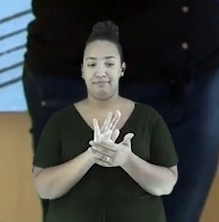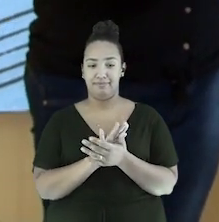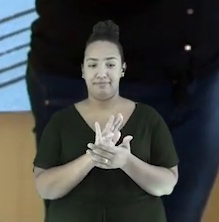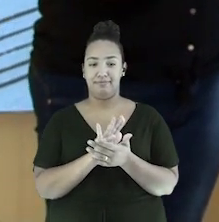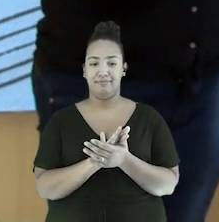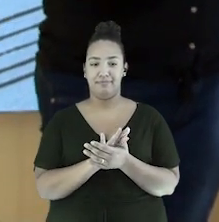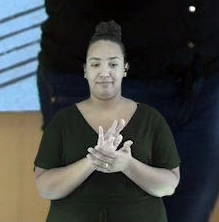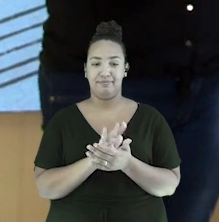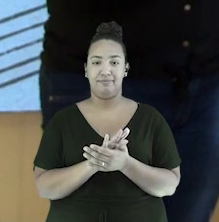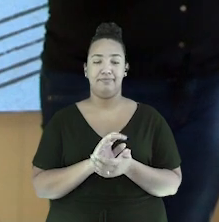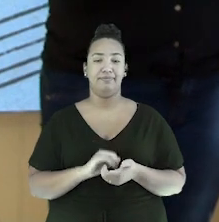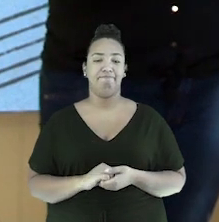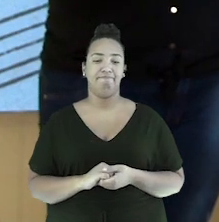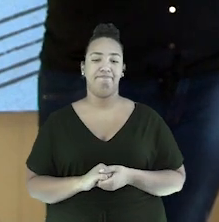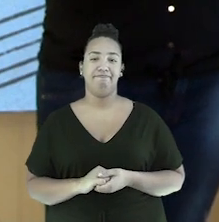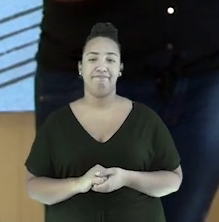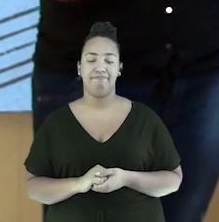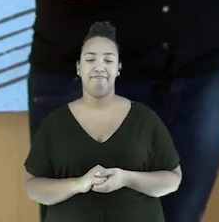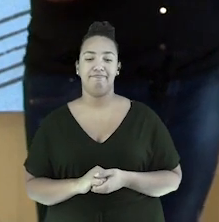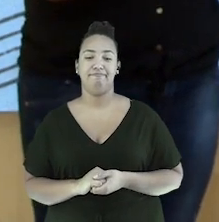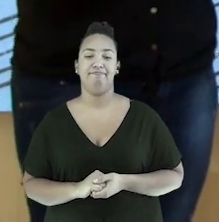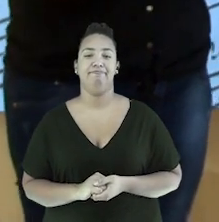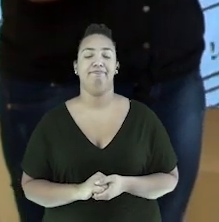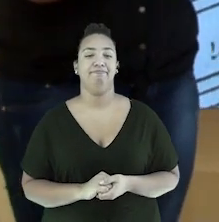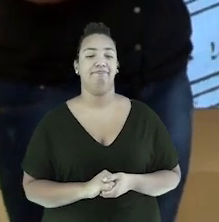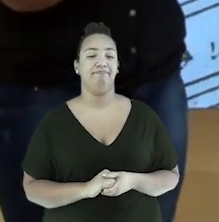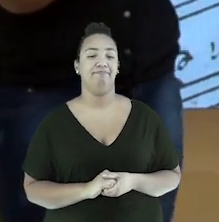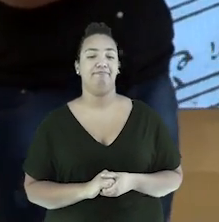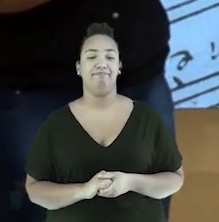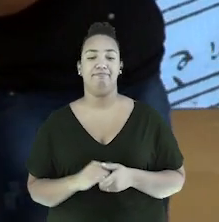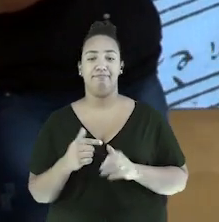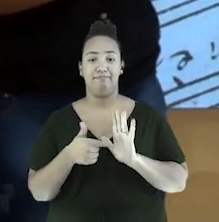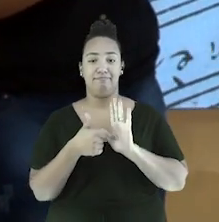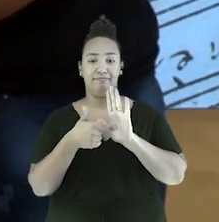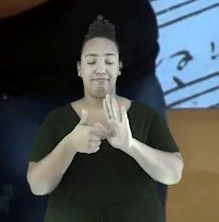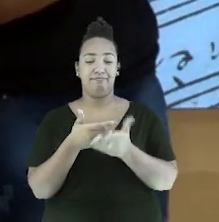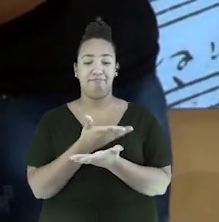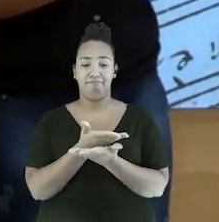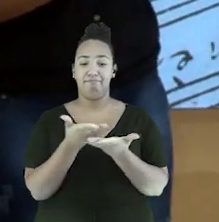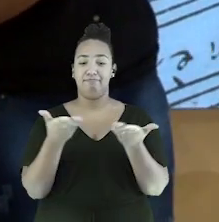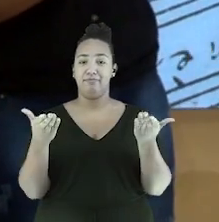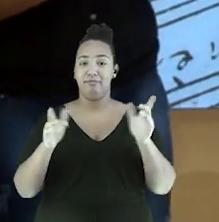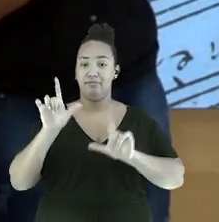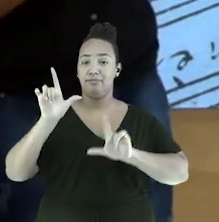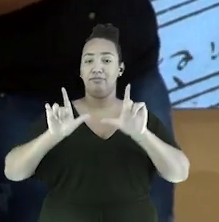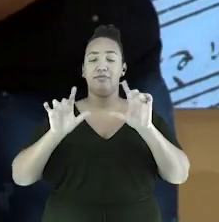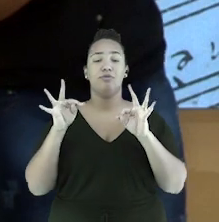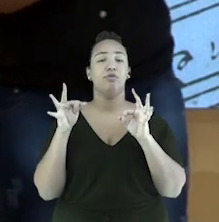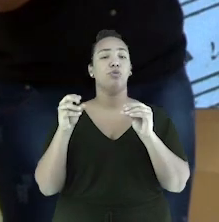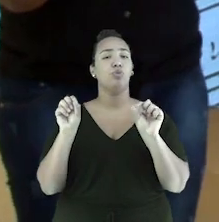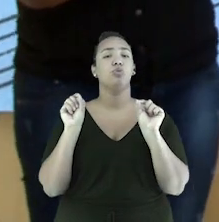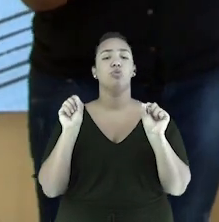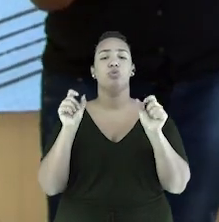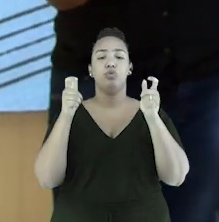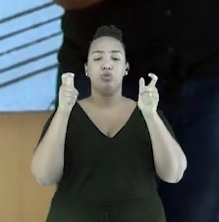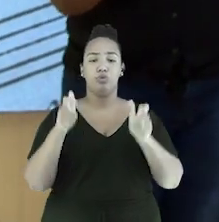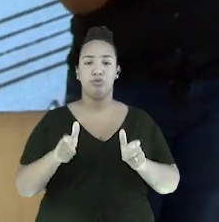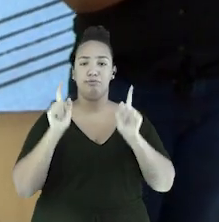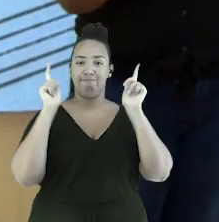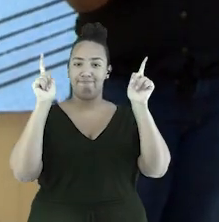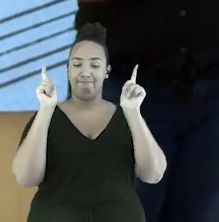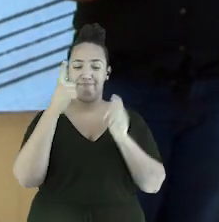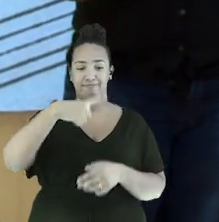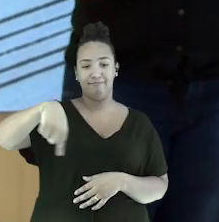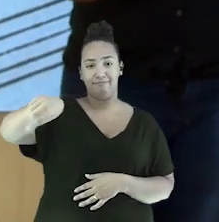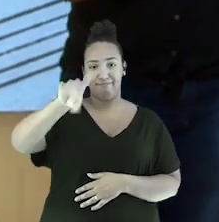Batata, batata, batata, batata, batata, Eu vou mostrar para vocês o que é o TudoTV. Eu um lugar